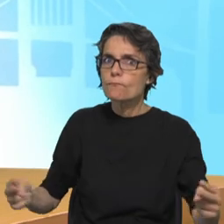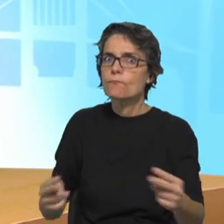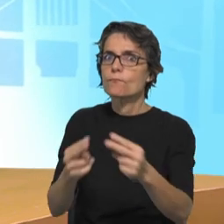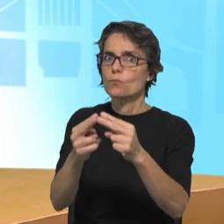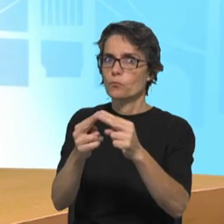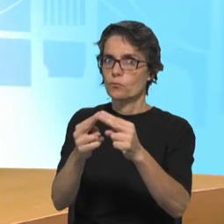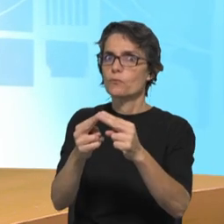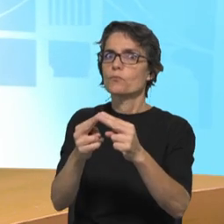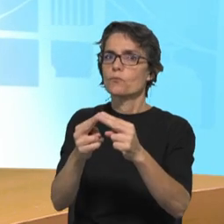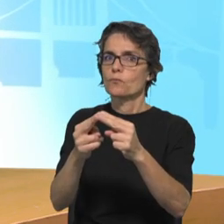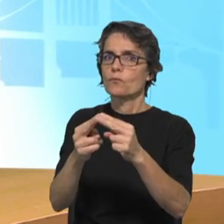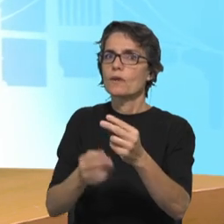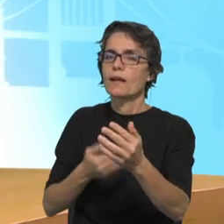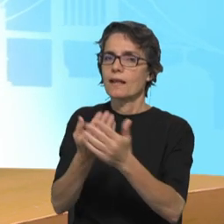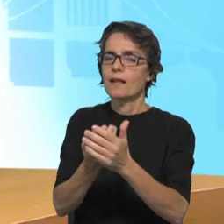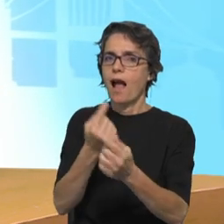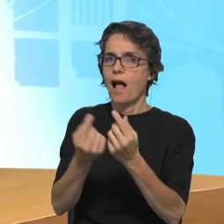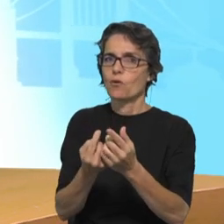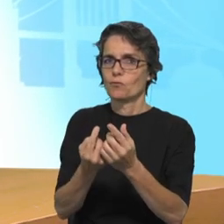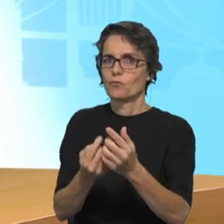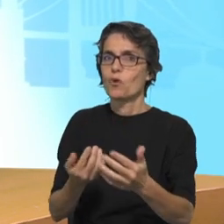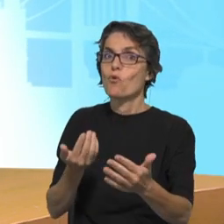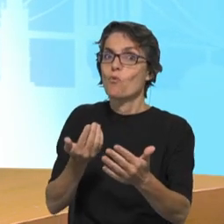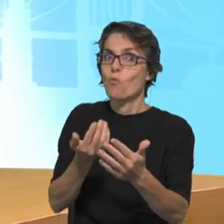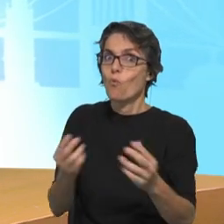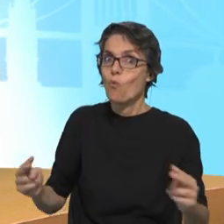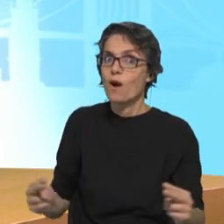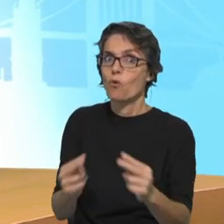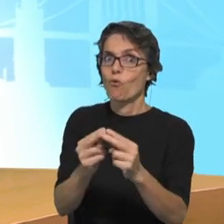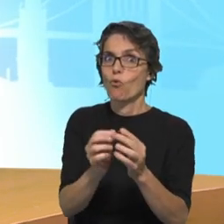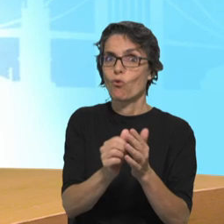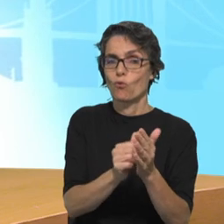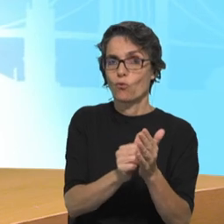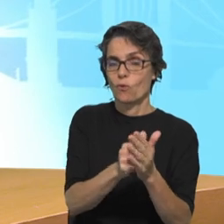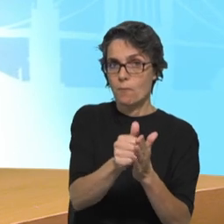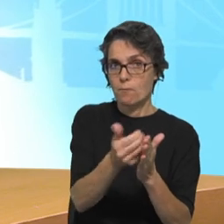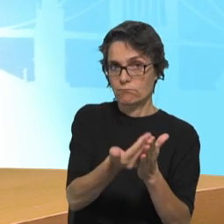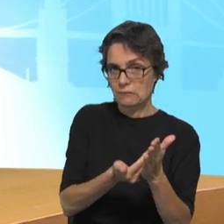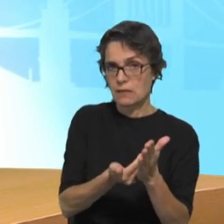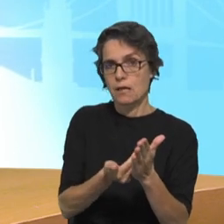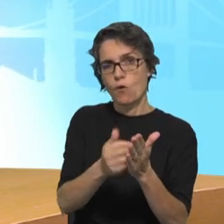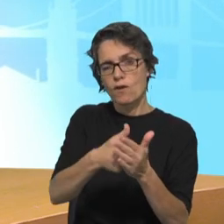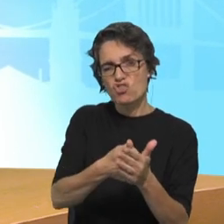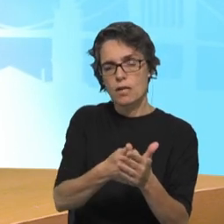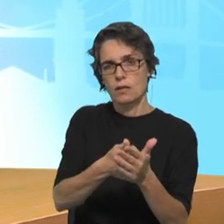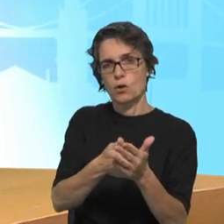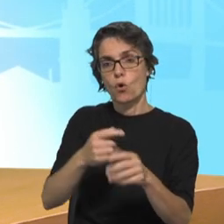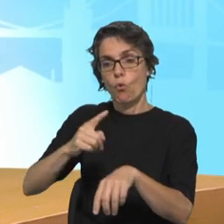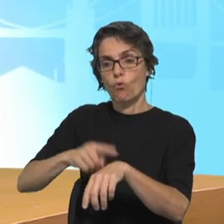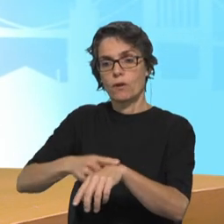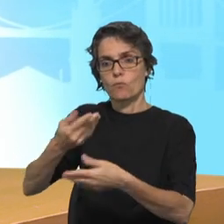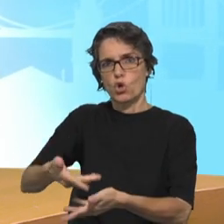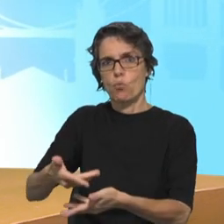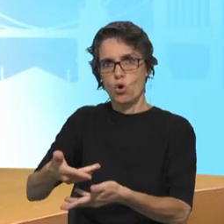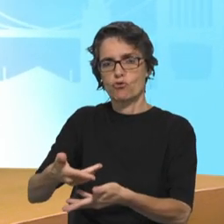fecundo do Evangelho com o tempo em que vivemos, as suas ideias, os seus desafios, os seus